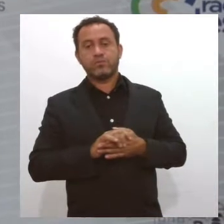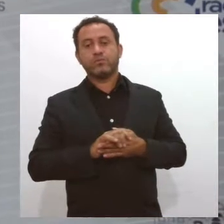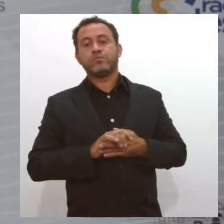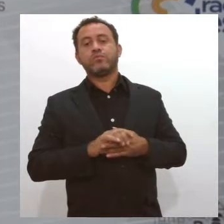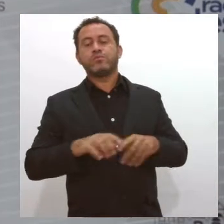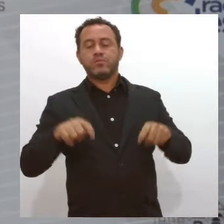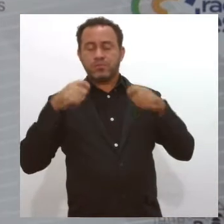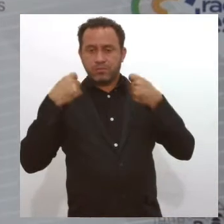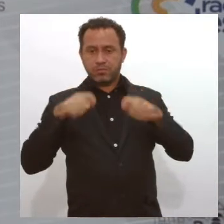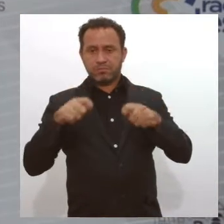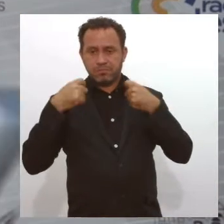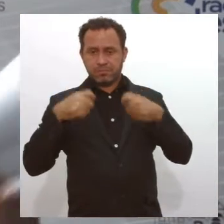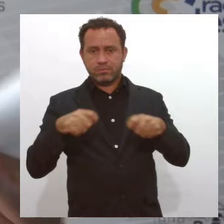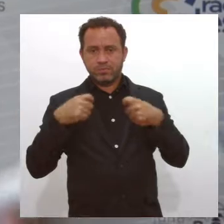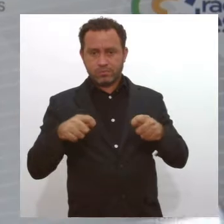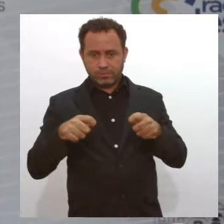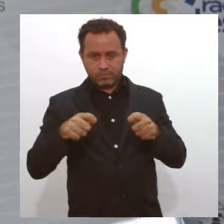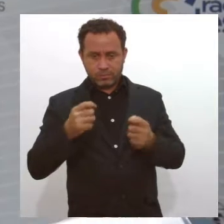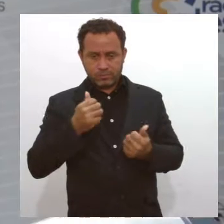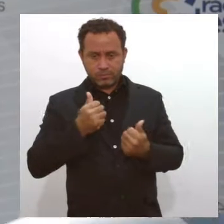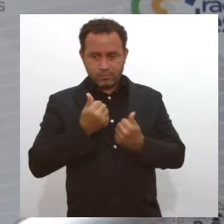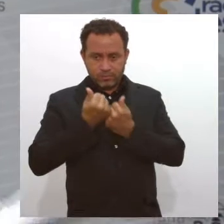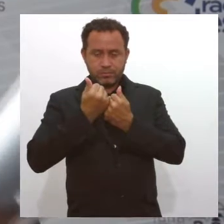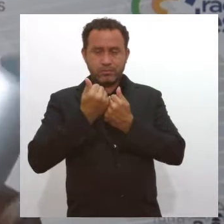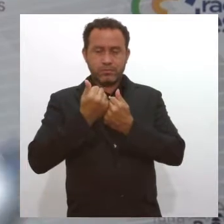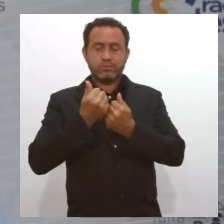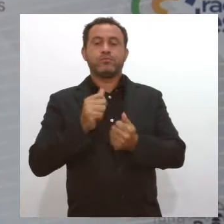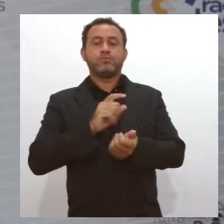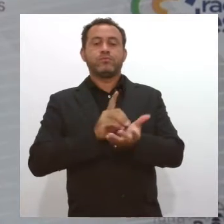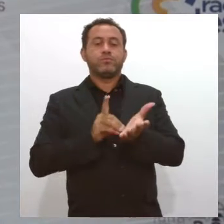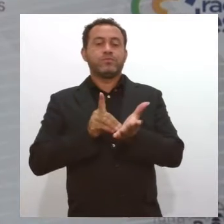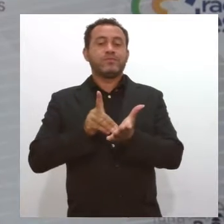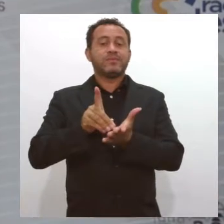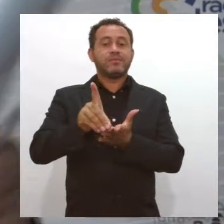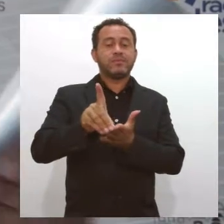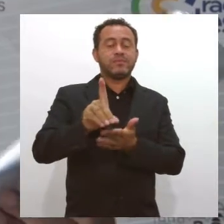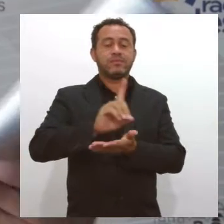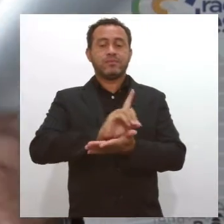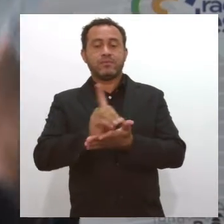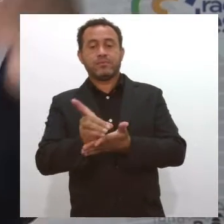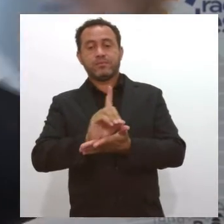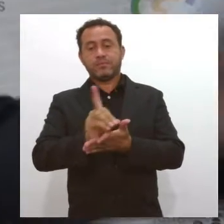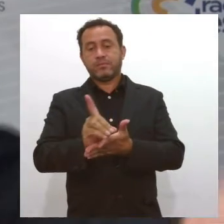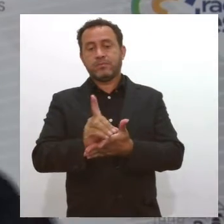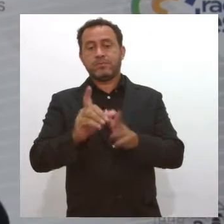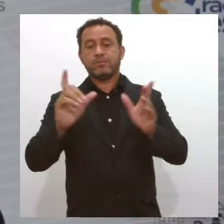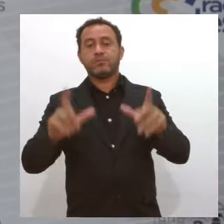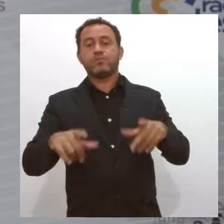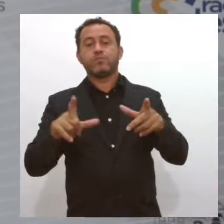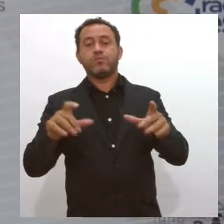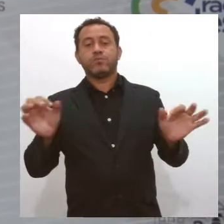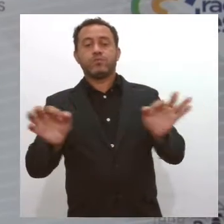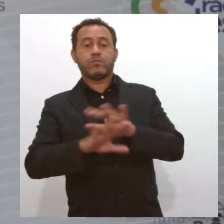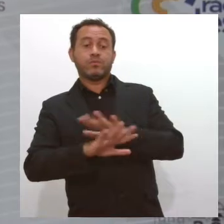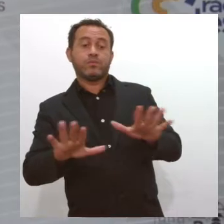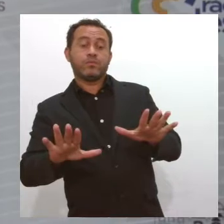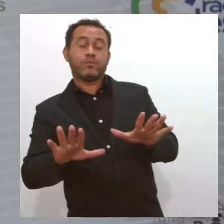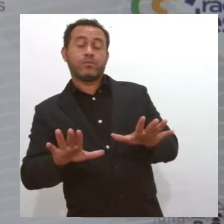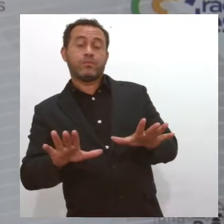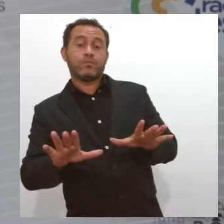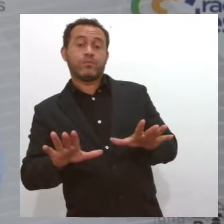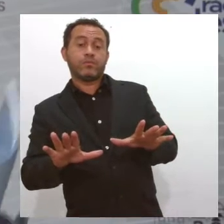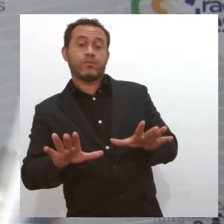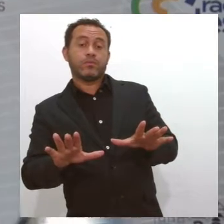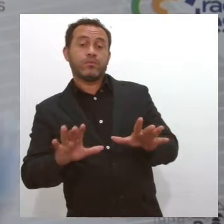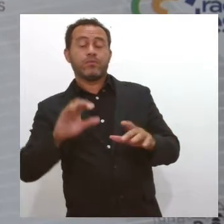nós precisamos. Precisamos de uma bússola para nos guiar nesse caminho pós-Covid e levar